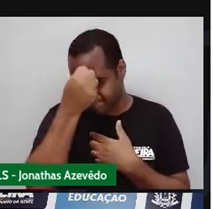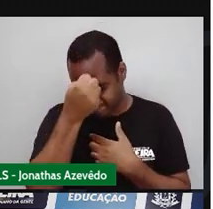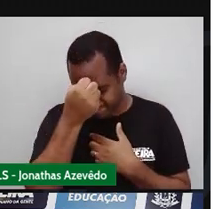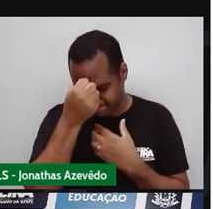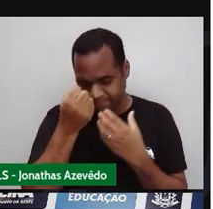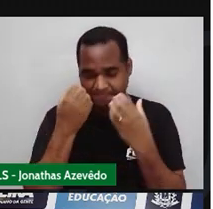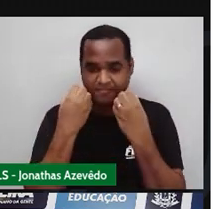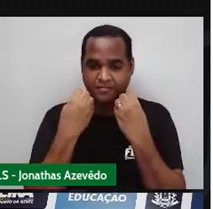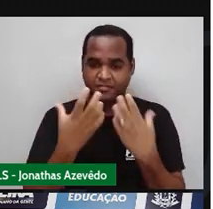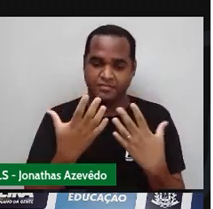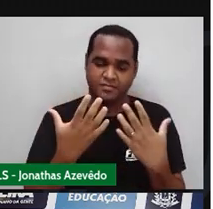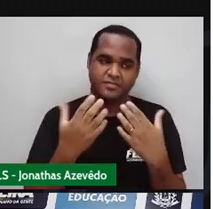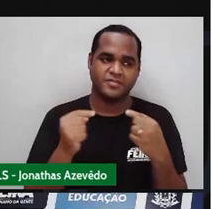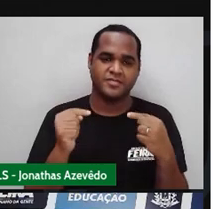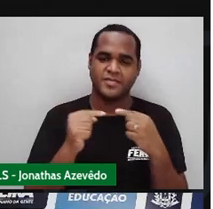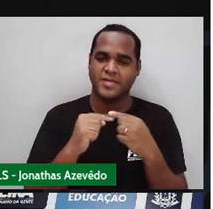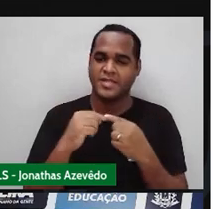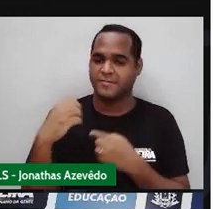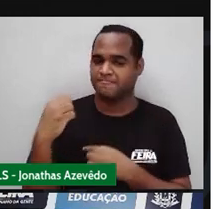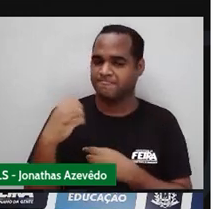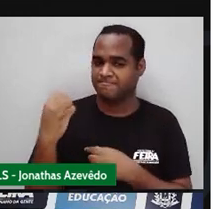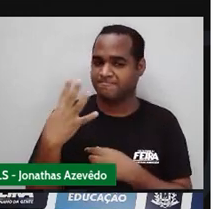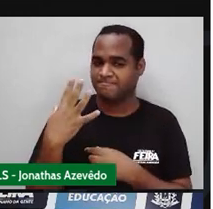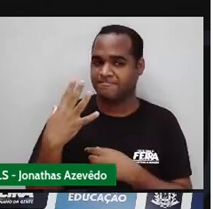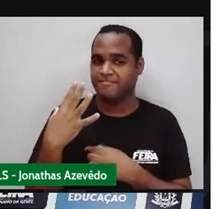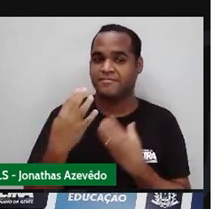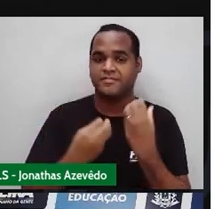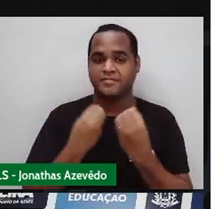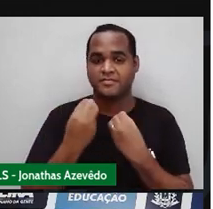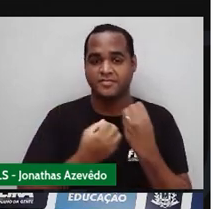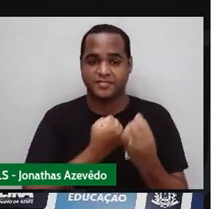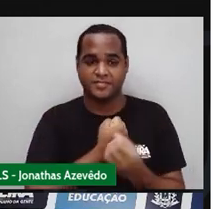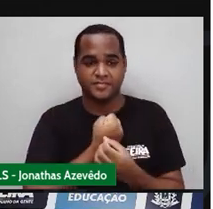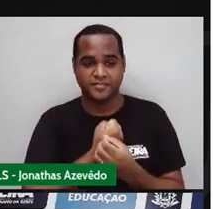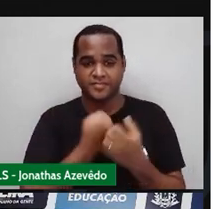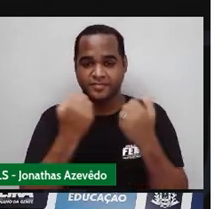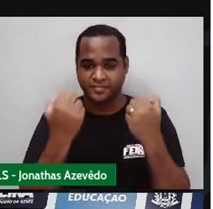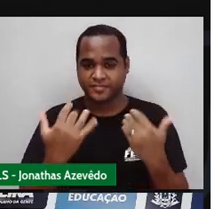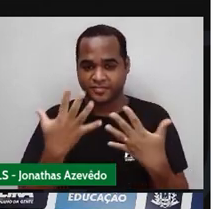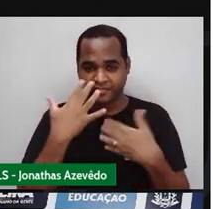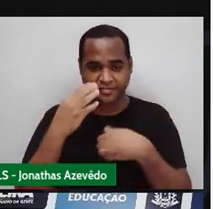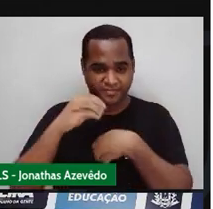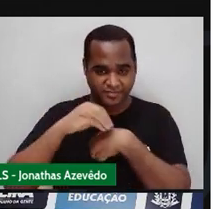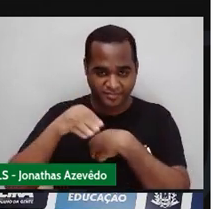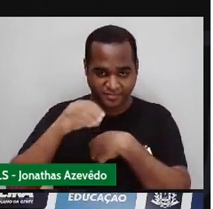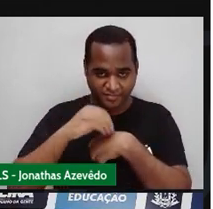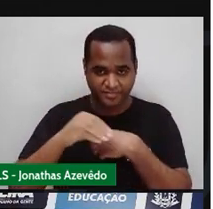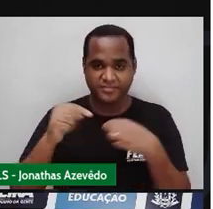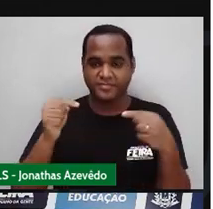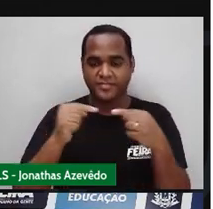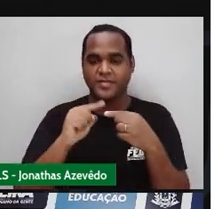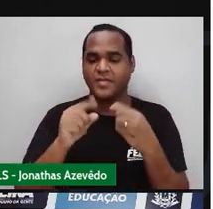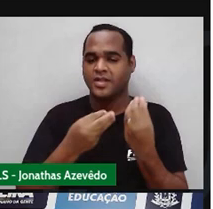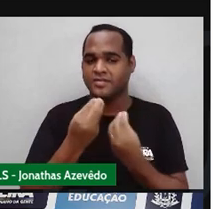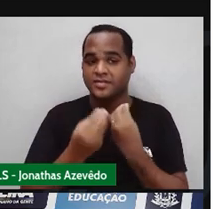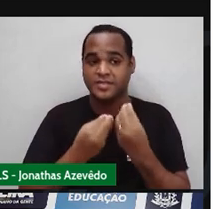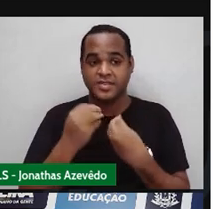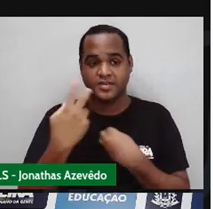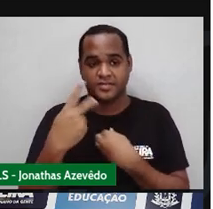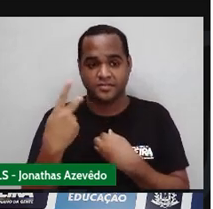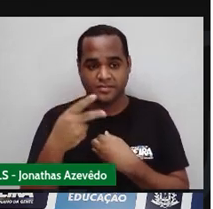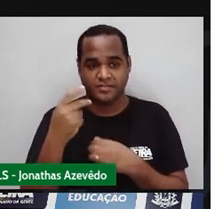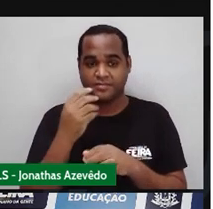Com mais um Truquezinho Que vai envolver Números Olha só Eu trago esse outro Truquezinho Aqui pra você